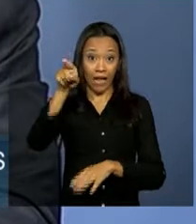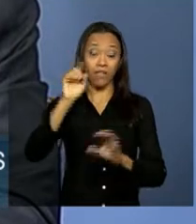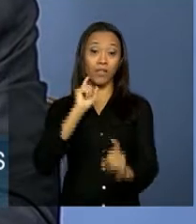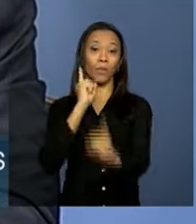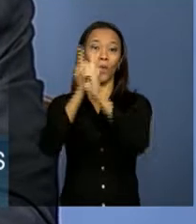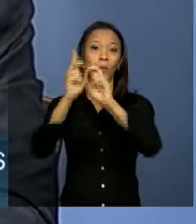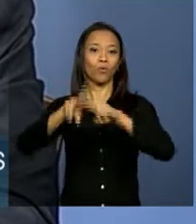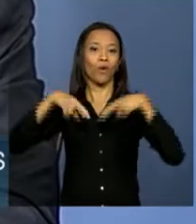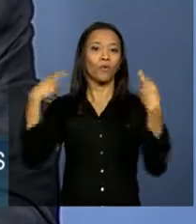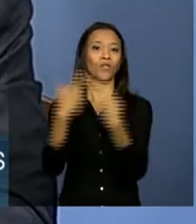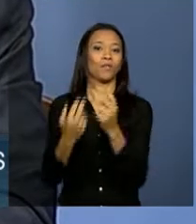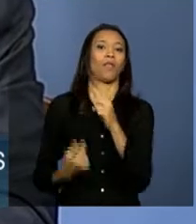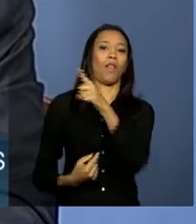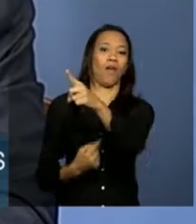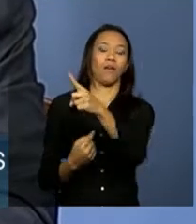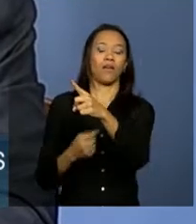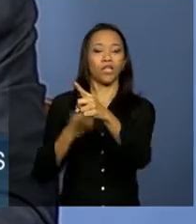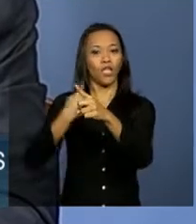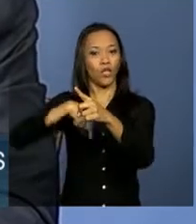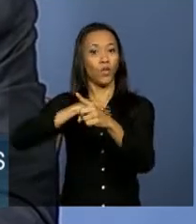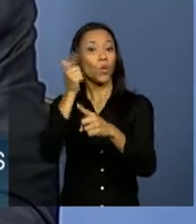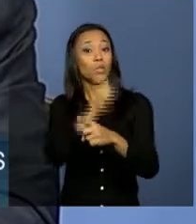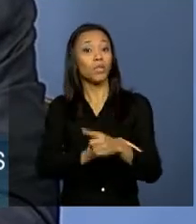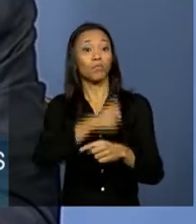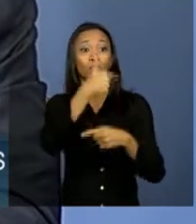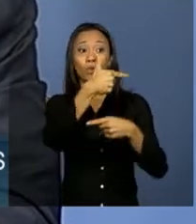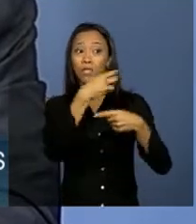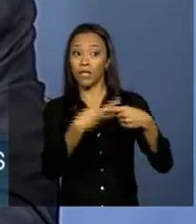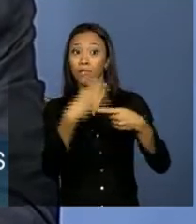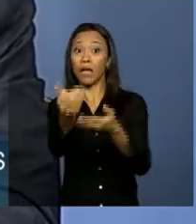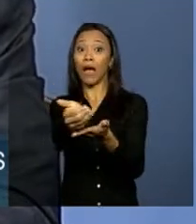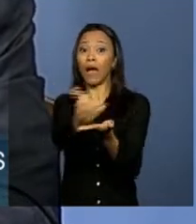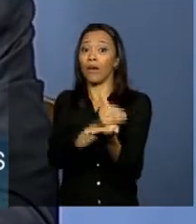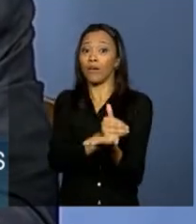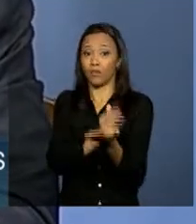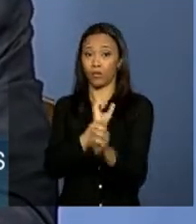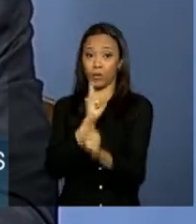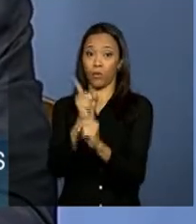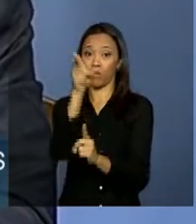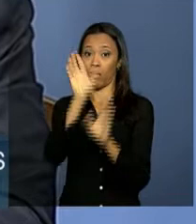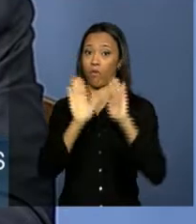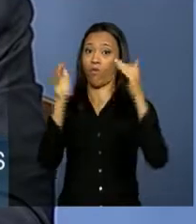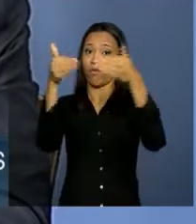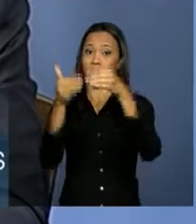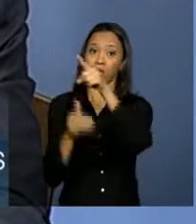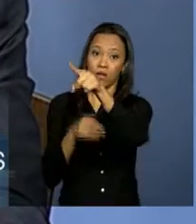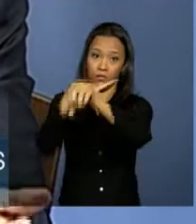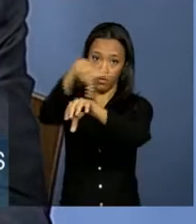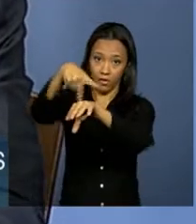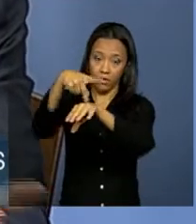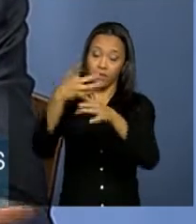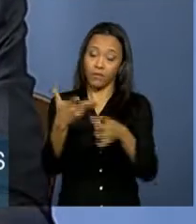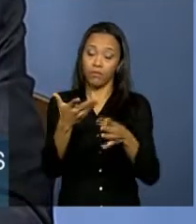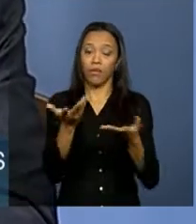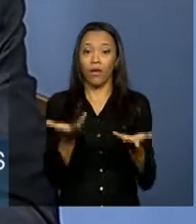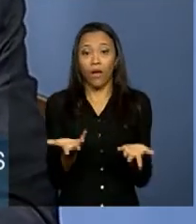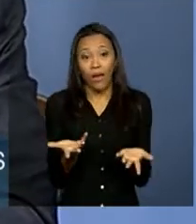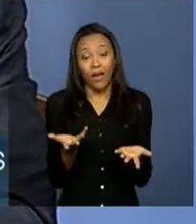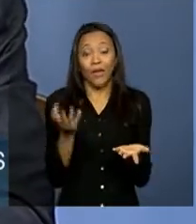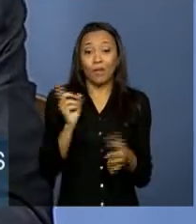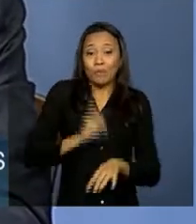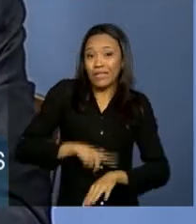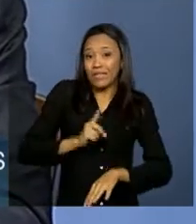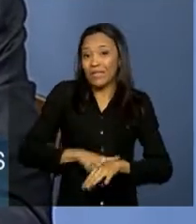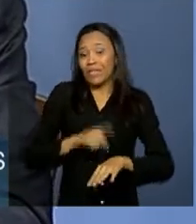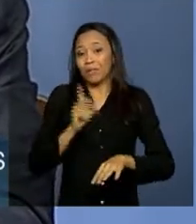ver se nós conseguimos atingir esses dois terços antes da conferência ministerial em Nairobi. Mas é um prazo